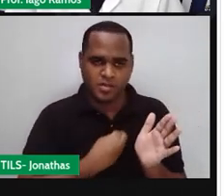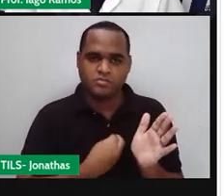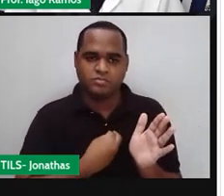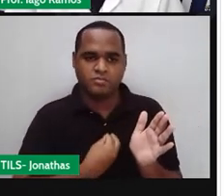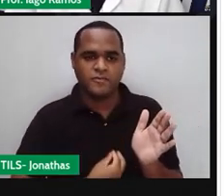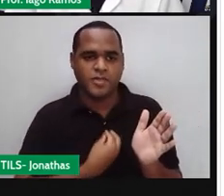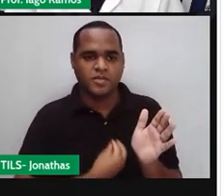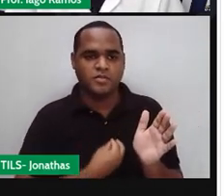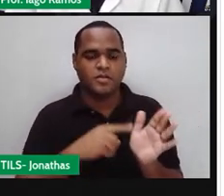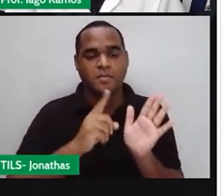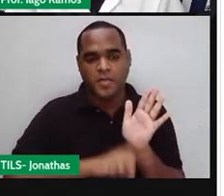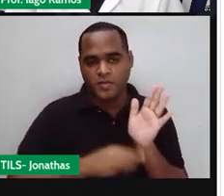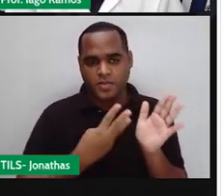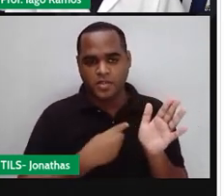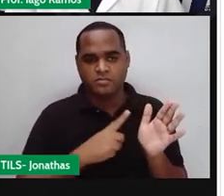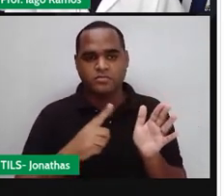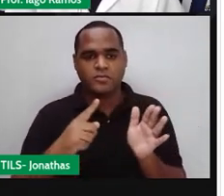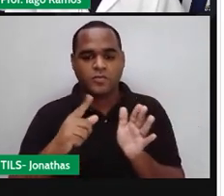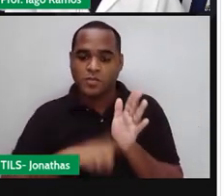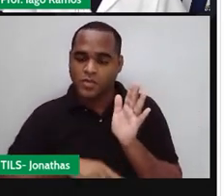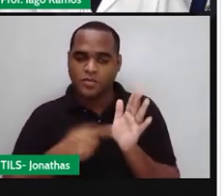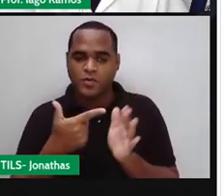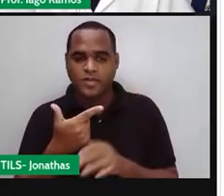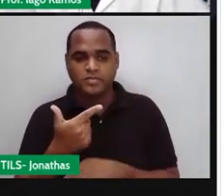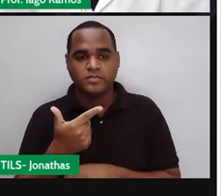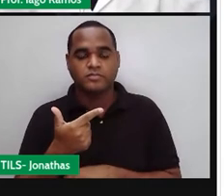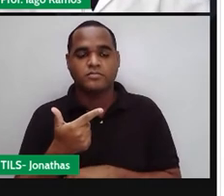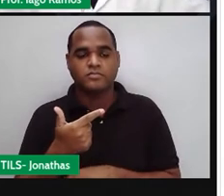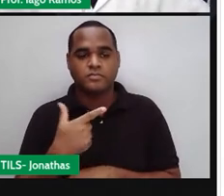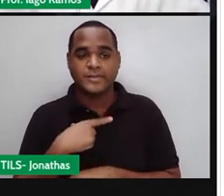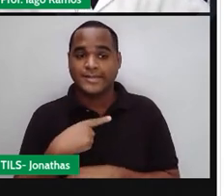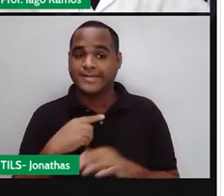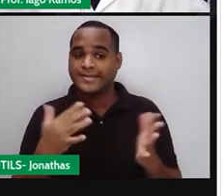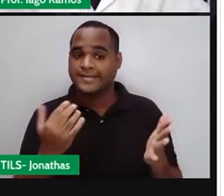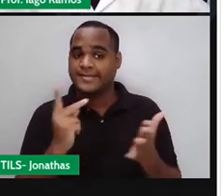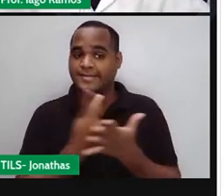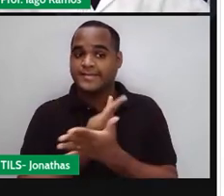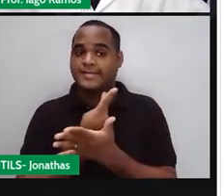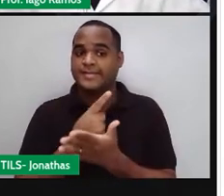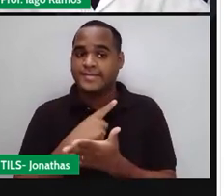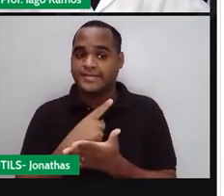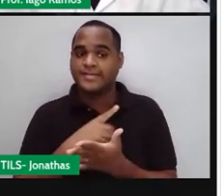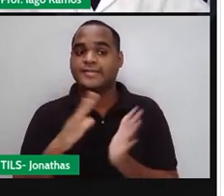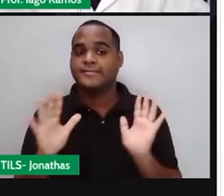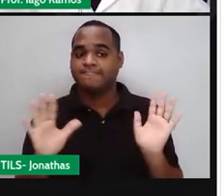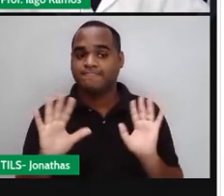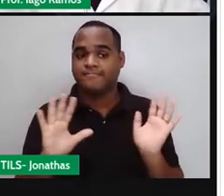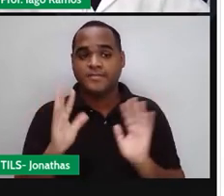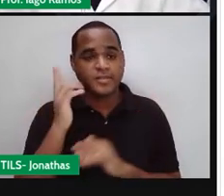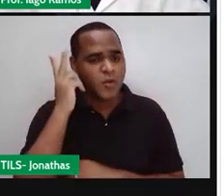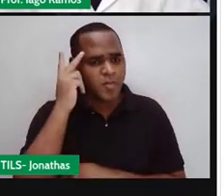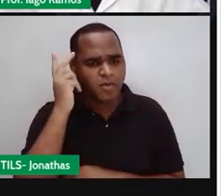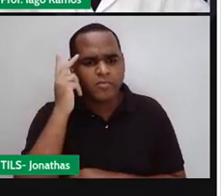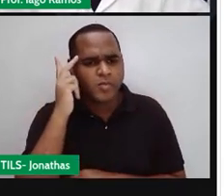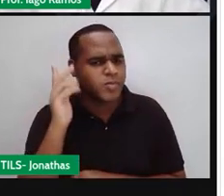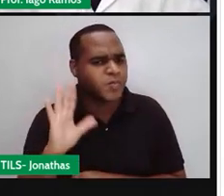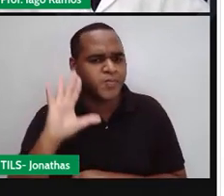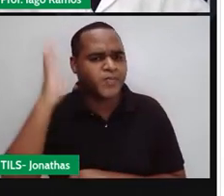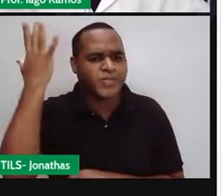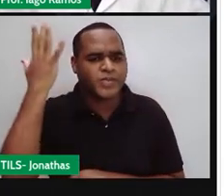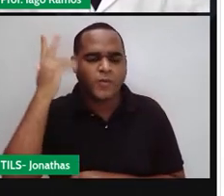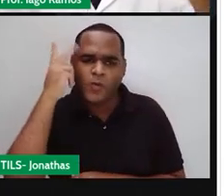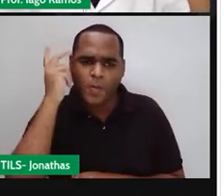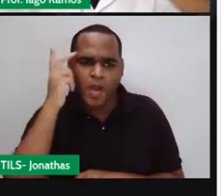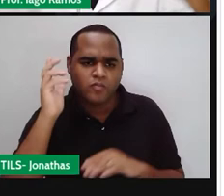né? E esse deu negativo. Hum, e aí, professor? Se eu ia errar? Pois é, eu ia errar. Tá vendo? Mas errar, não. Não tem problema.